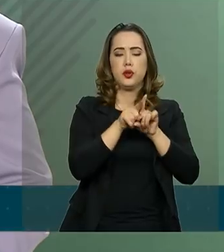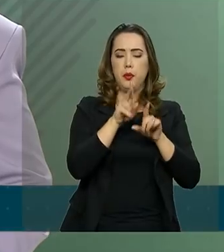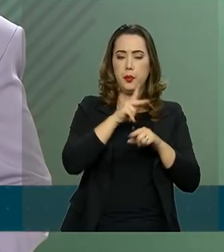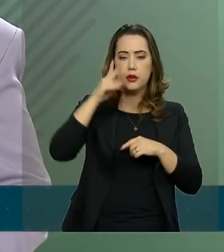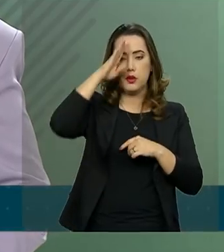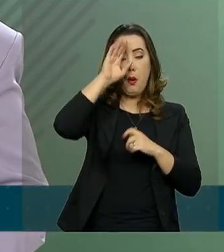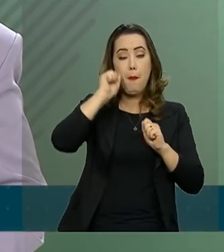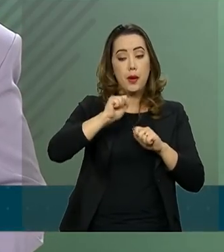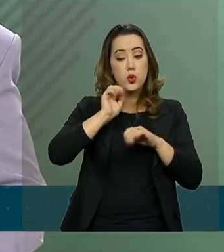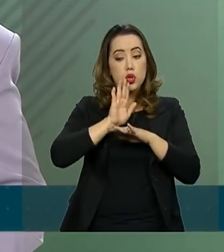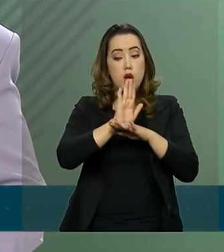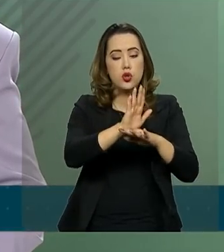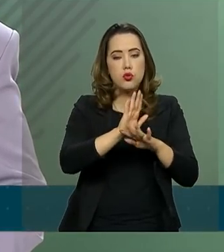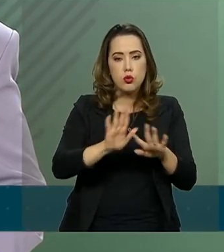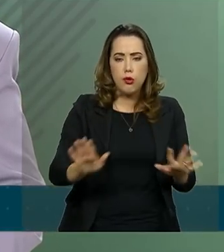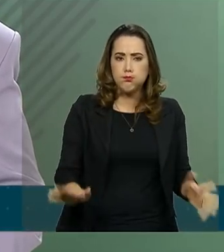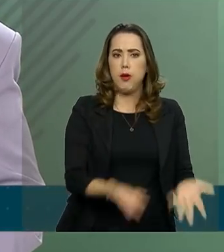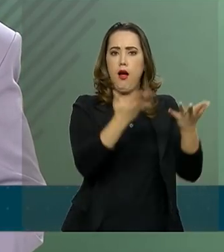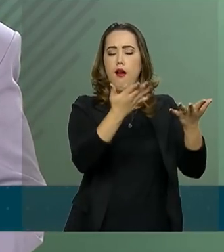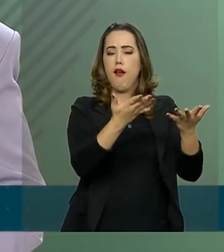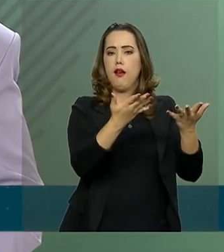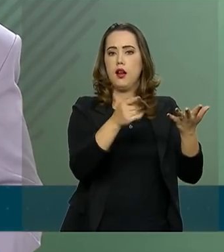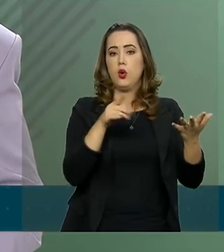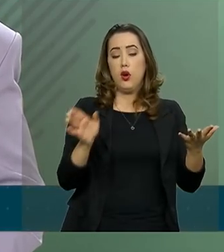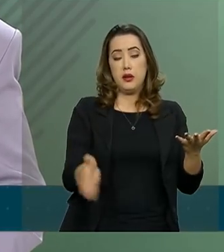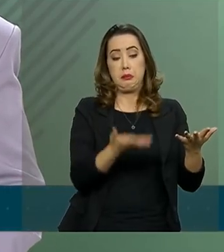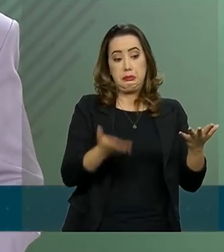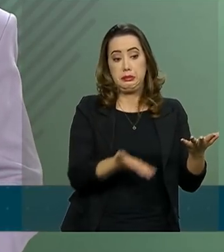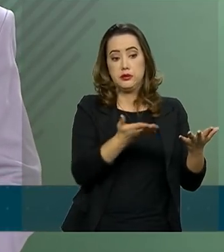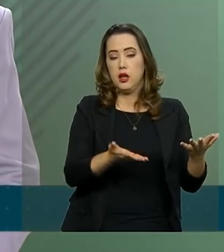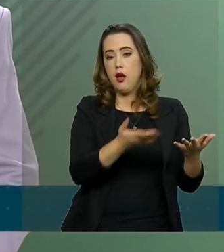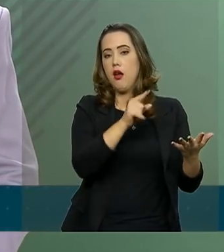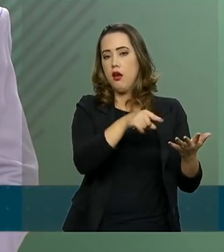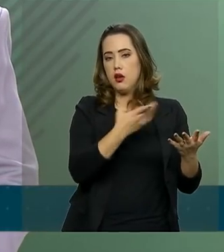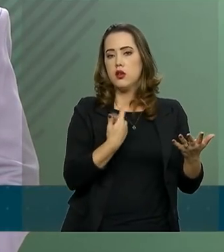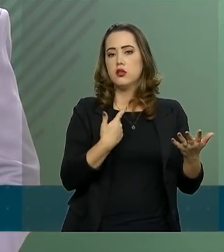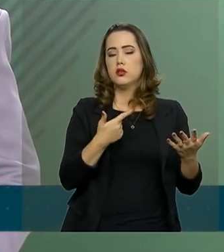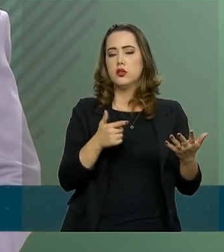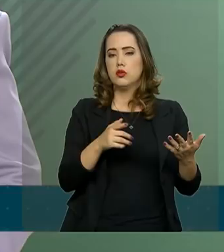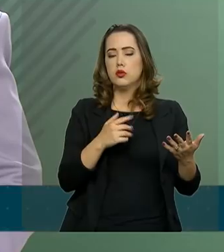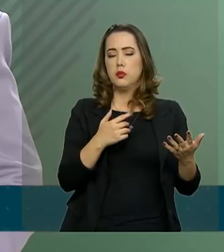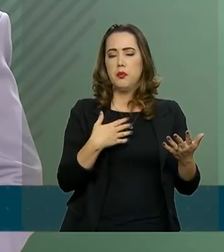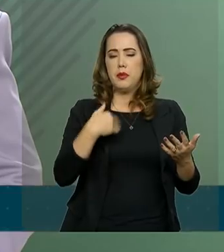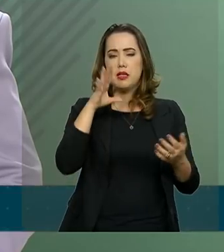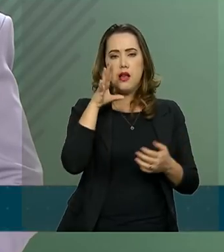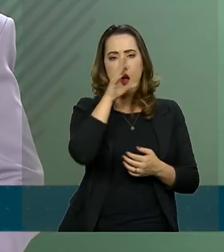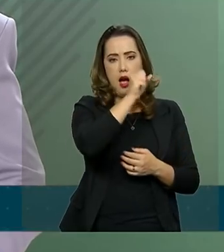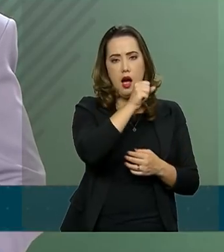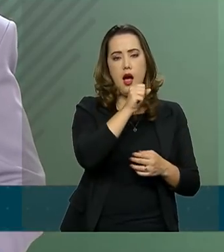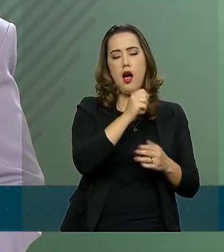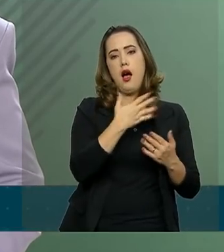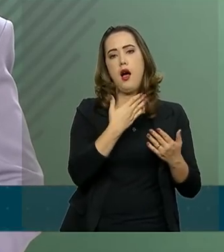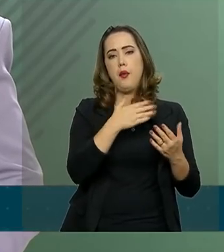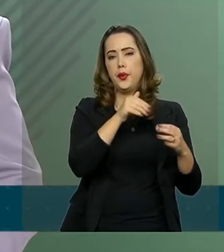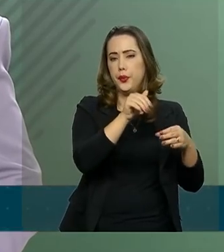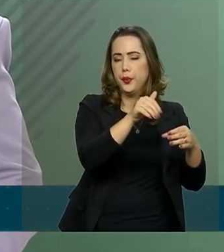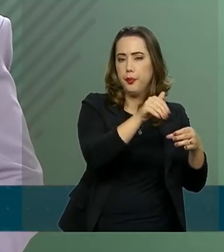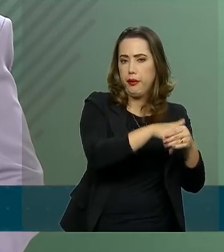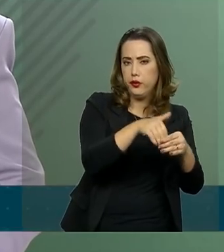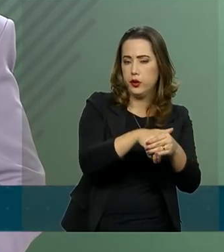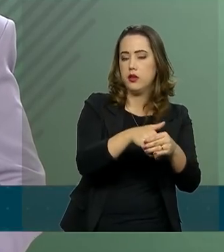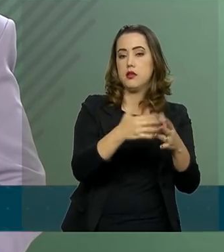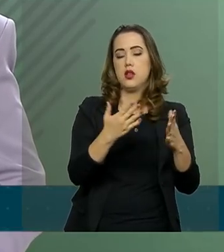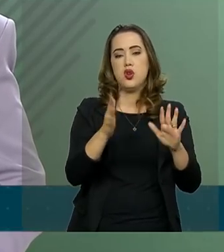ajudar a deslanchar este momento de cruzar a linha de chegada. Não há um temor